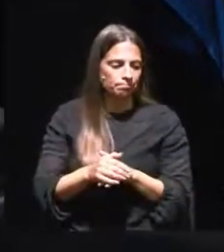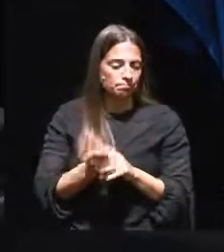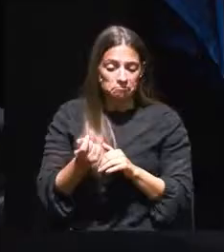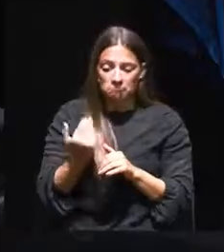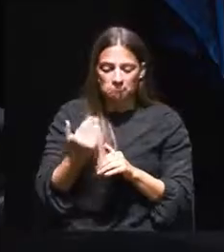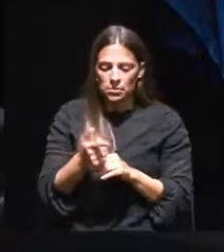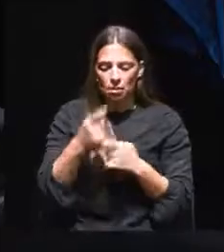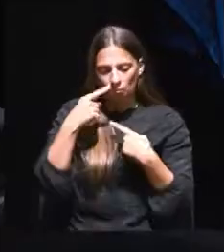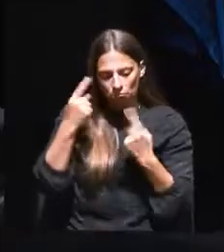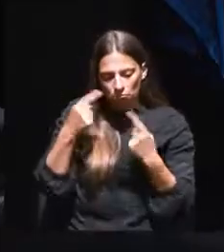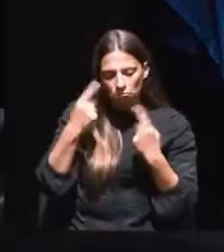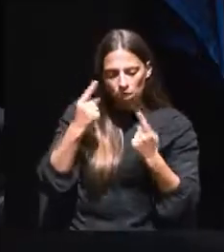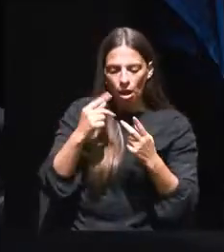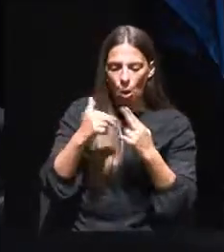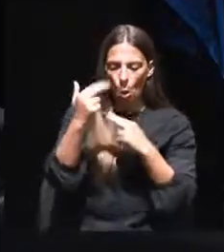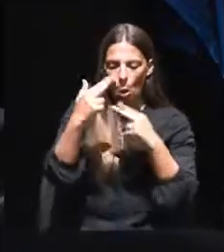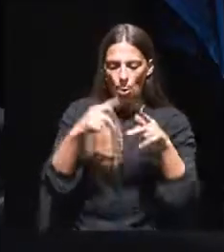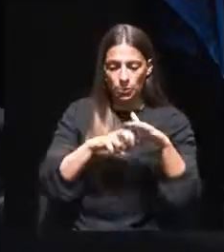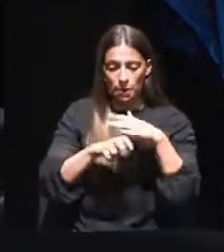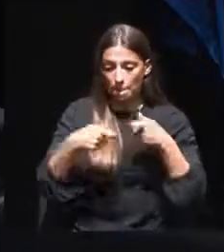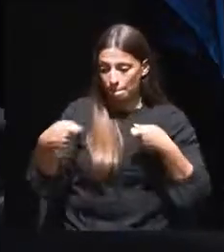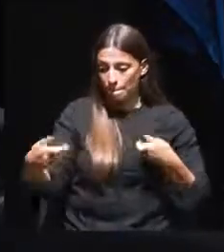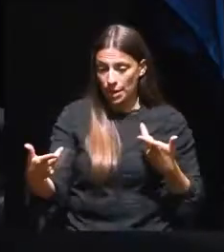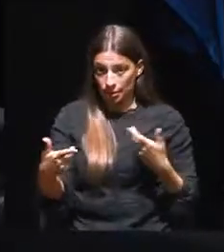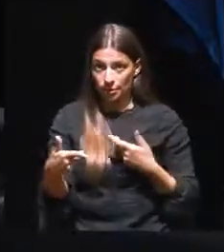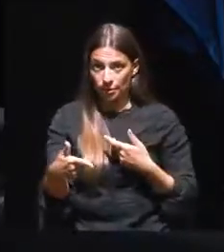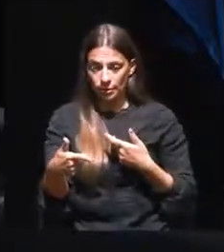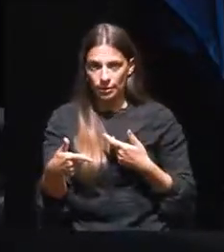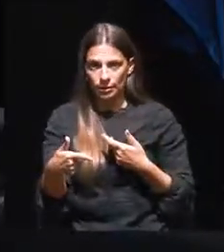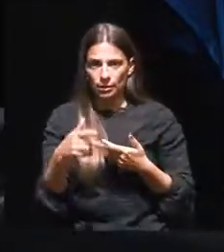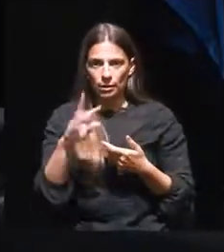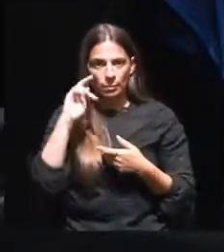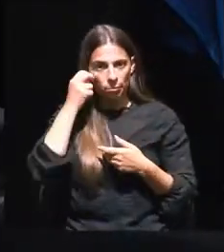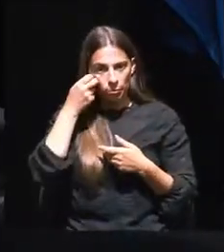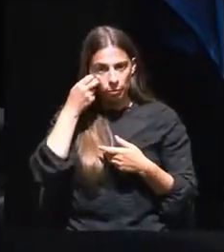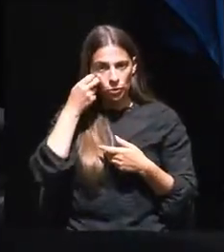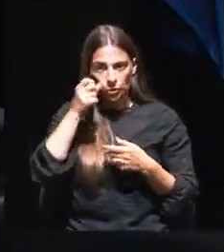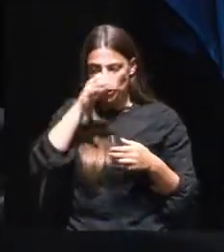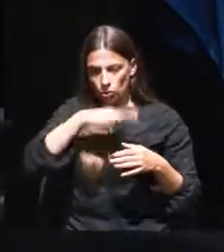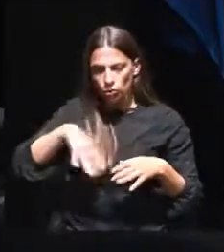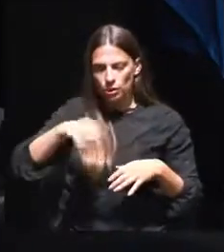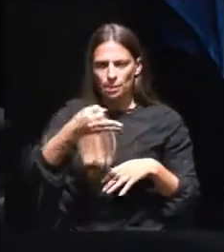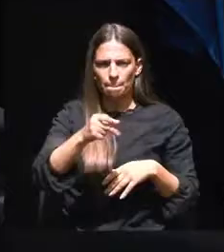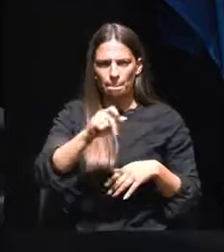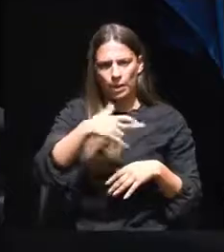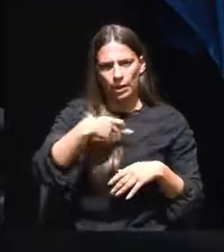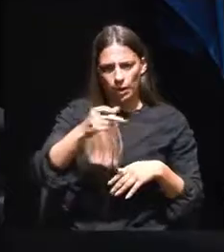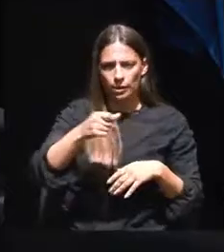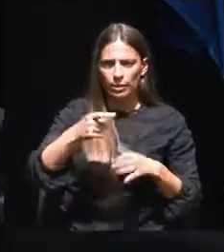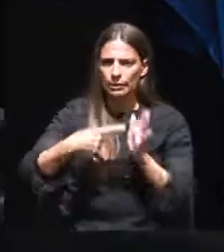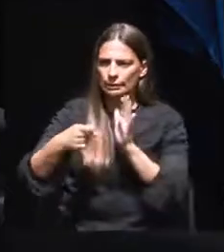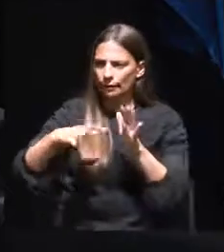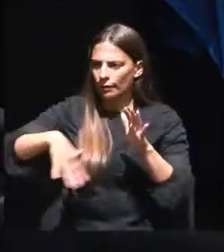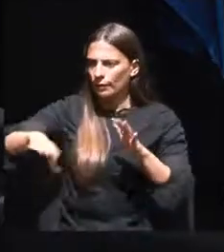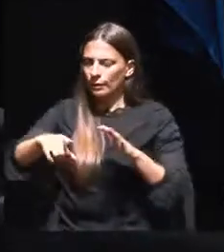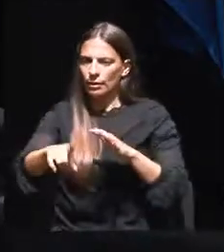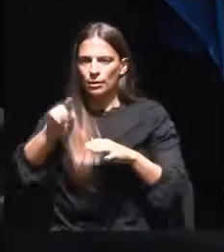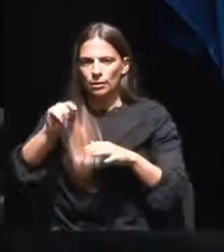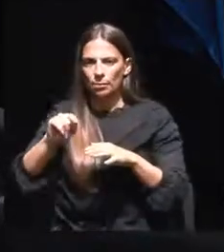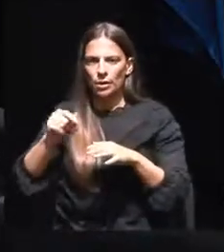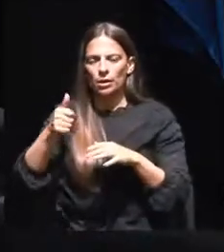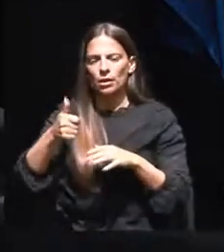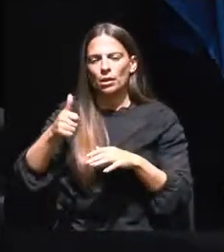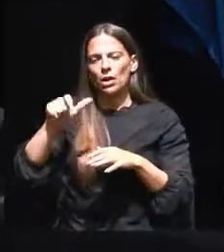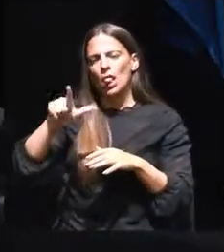Ultimamente tem sido divulgado que as obras de expansão do Metro irão afetar o Jardim da Parada, a tapada das necessidades e o baluarte do